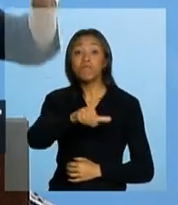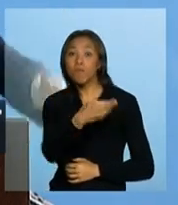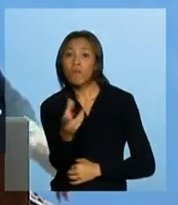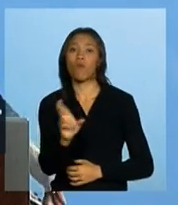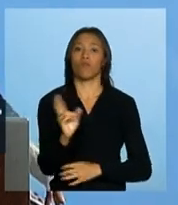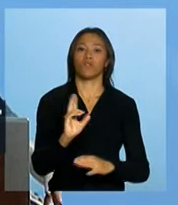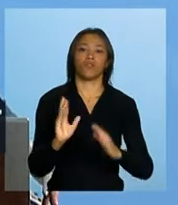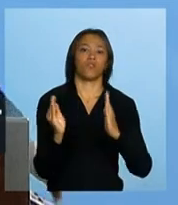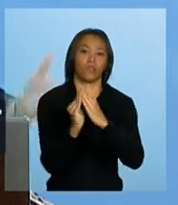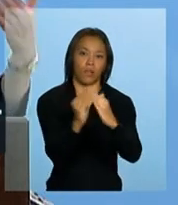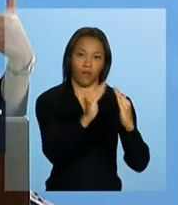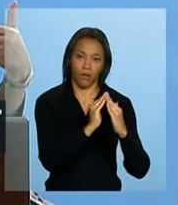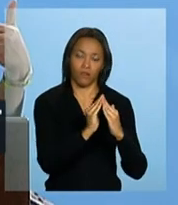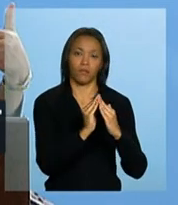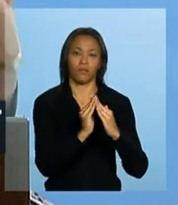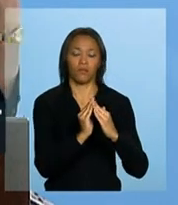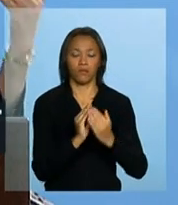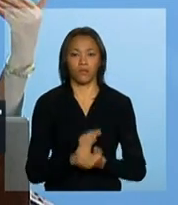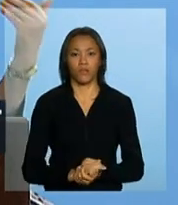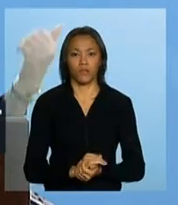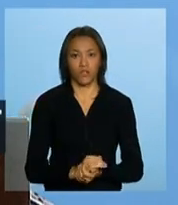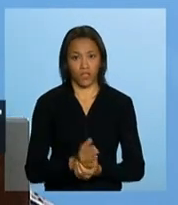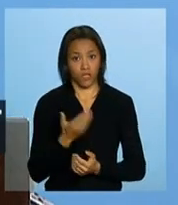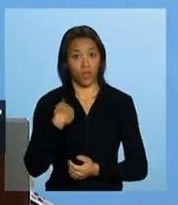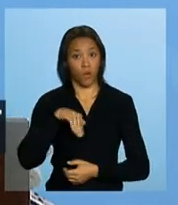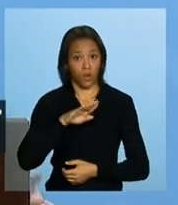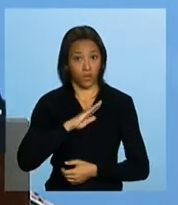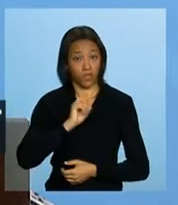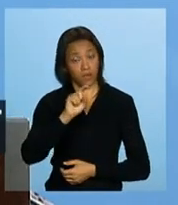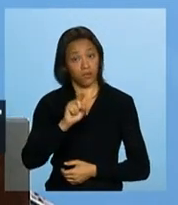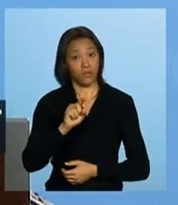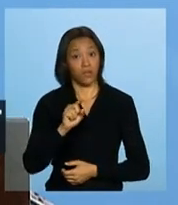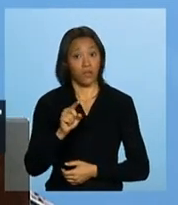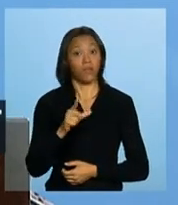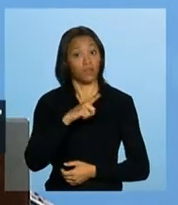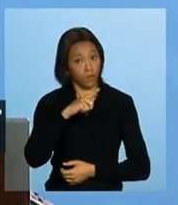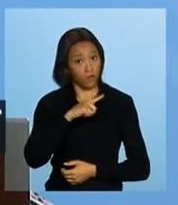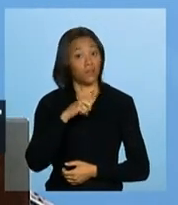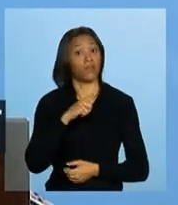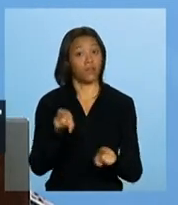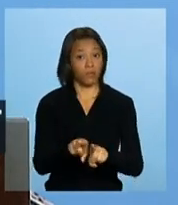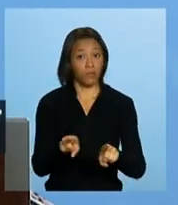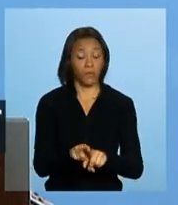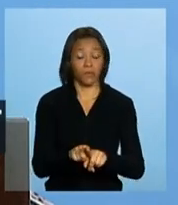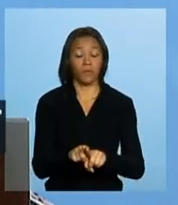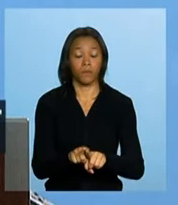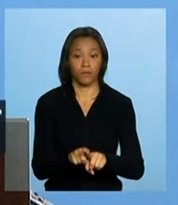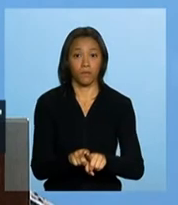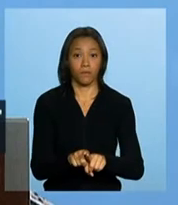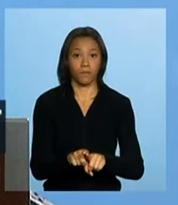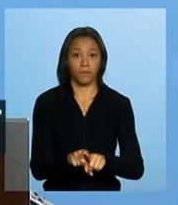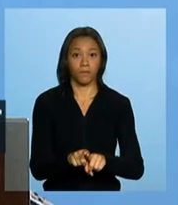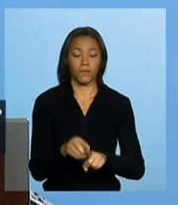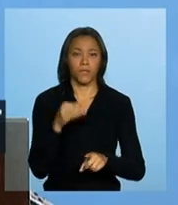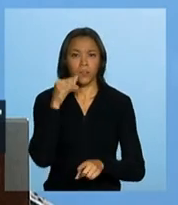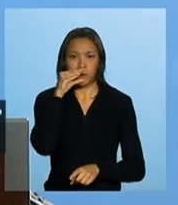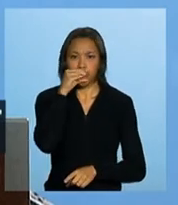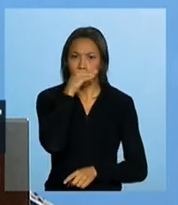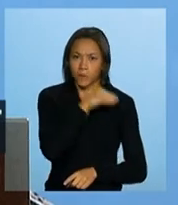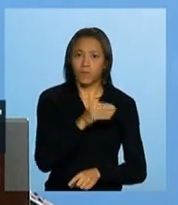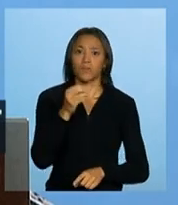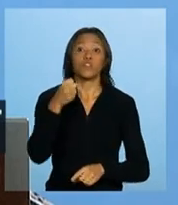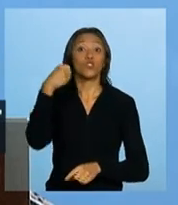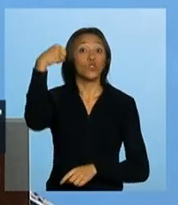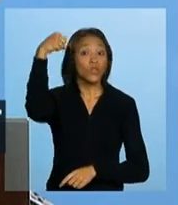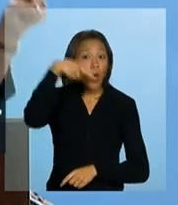acrescentamos essa condição, depois tem de ter aquecimento térmico